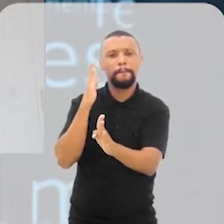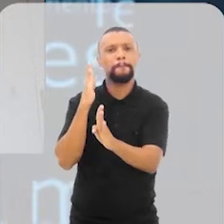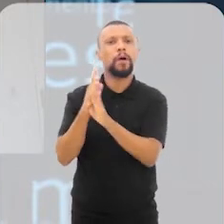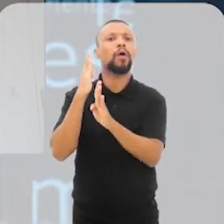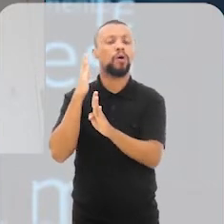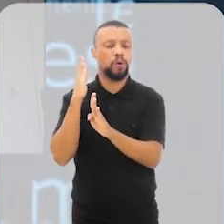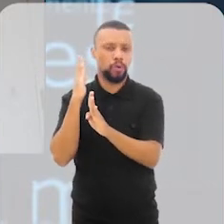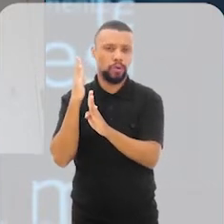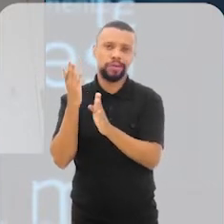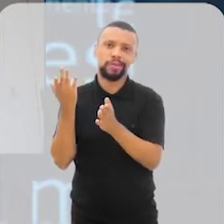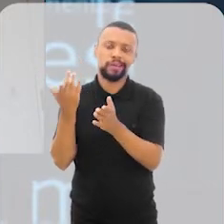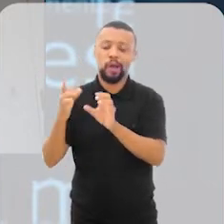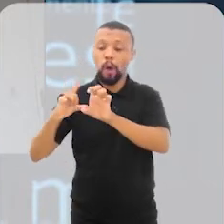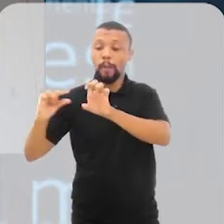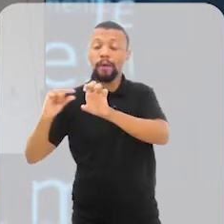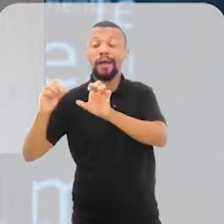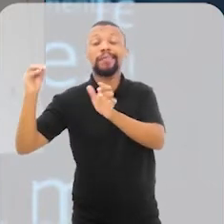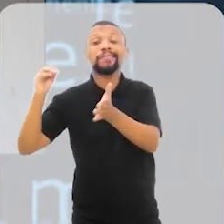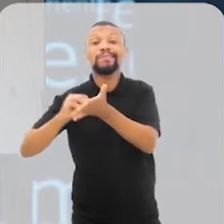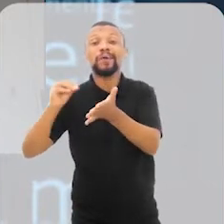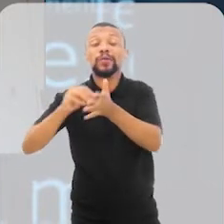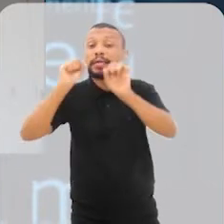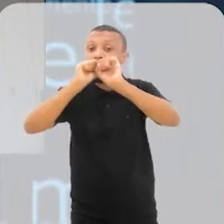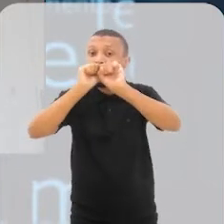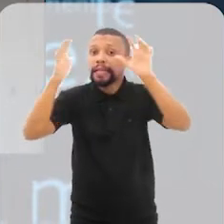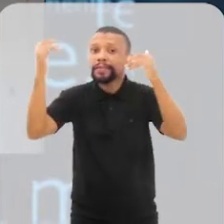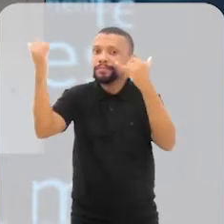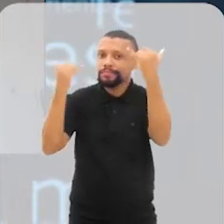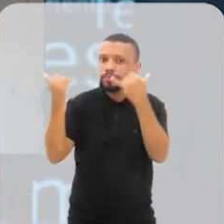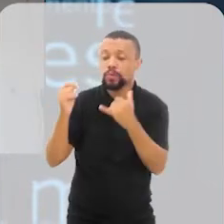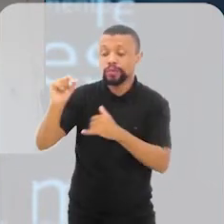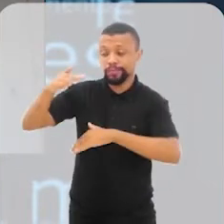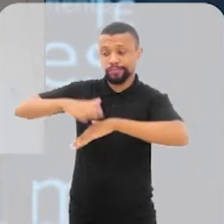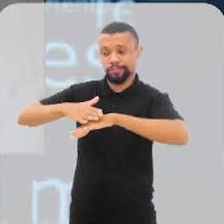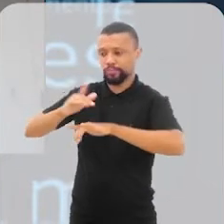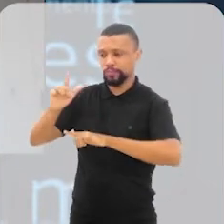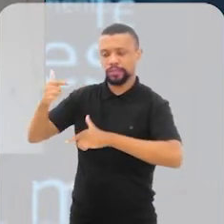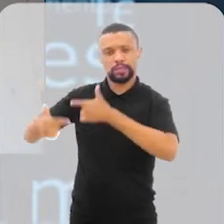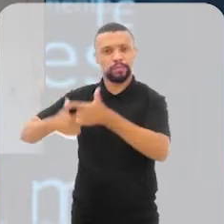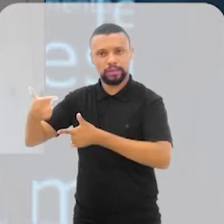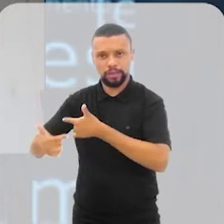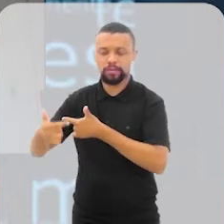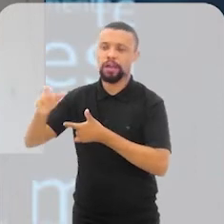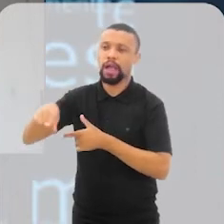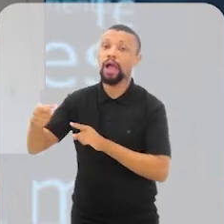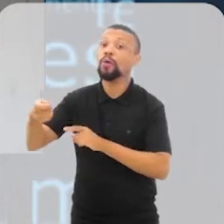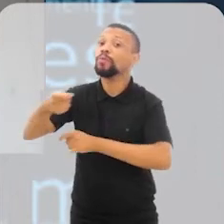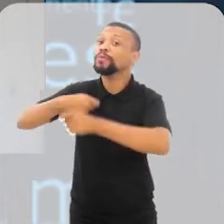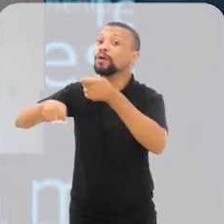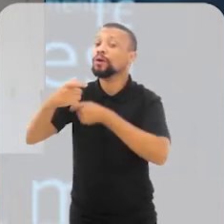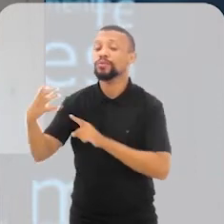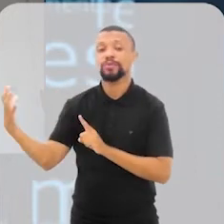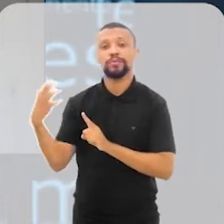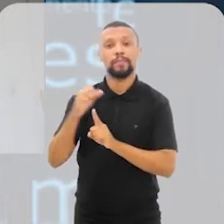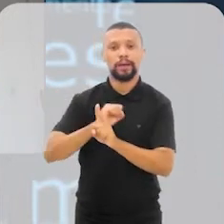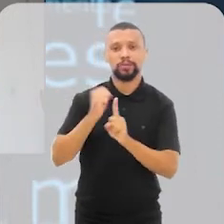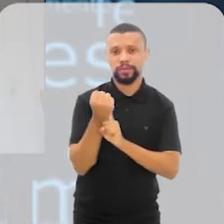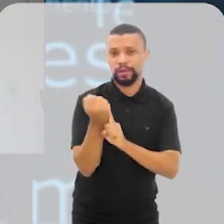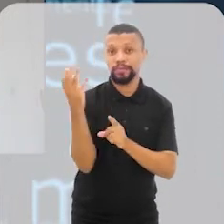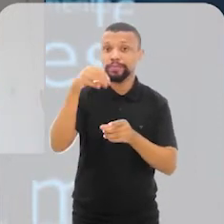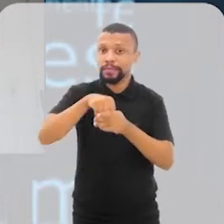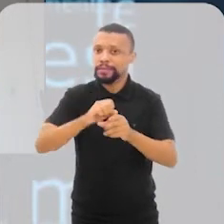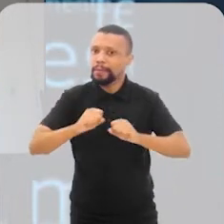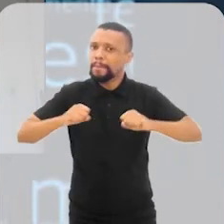empreendedor, muitas vezes, não fica claro que o que ele está fazendo é um negócio de impacto social. Dentro do movimento Rio de